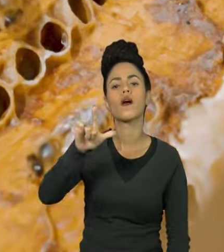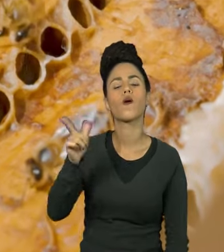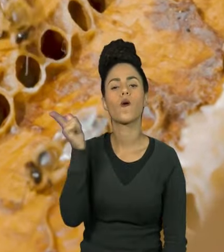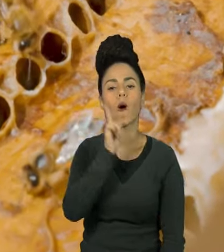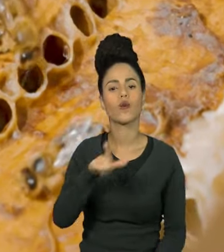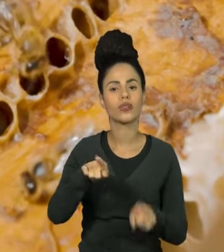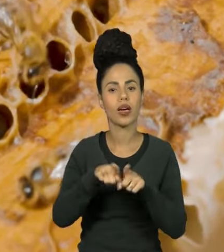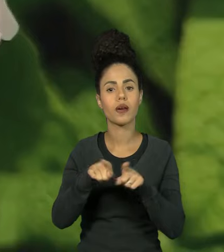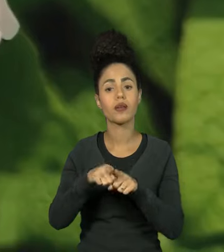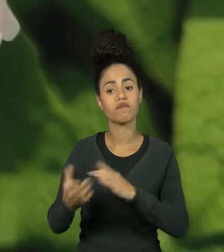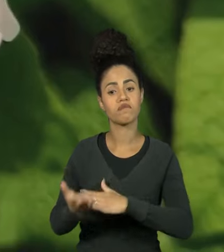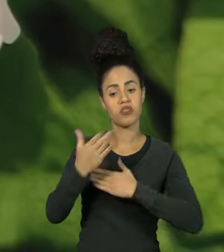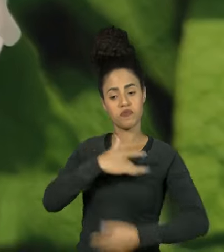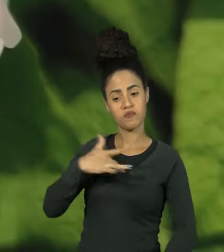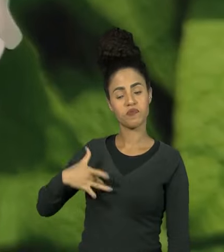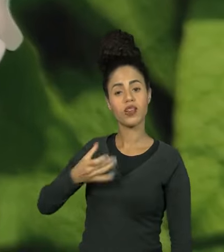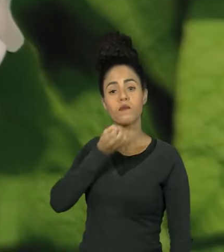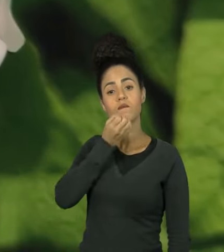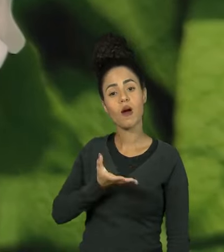e nutritiva.